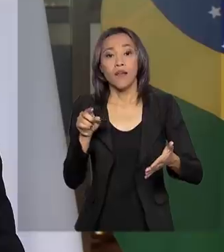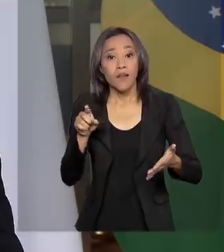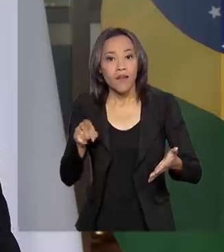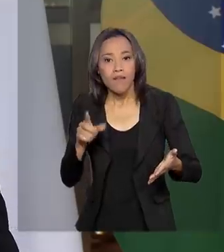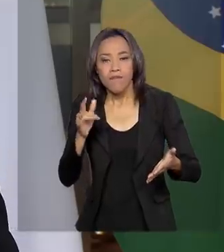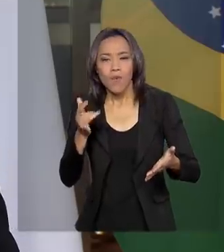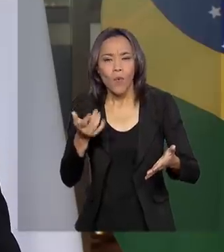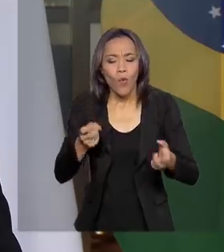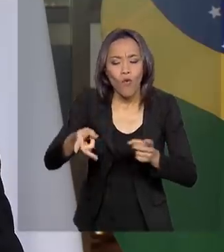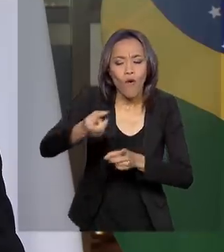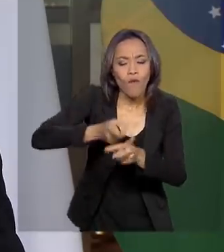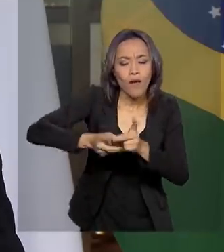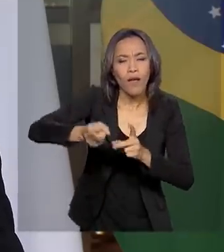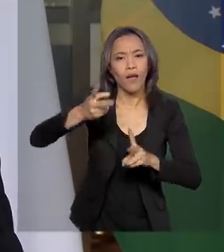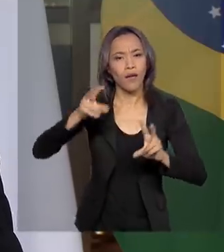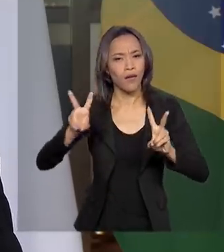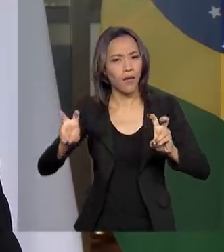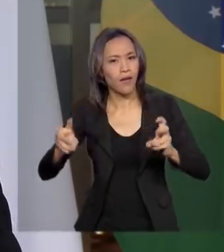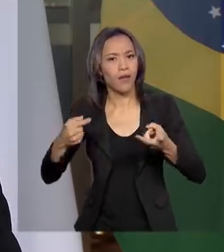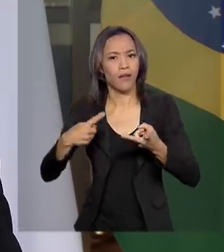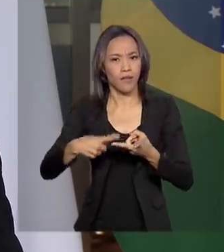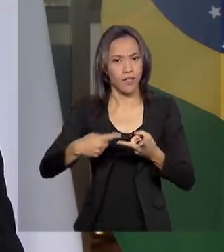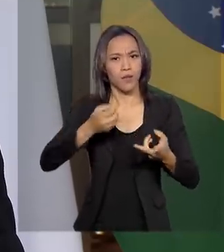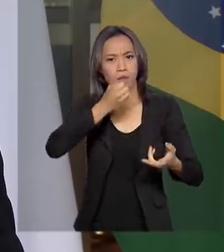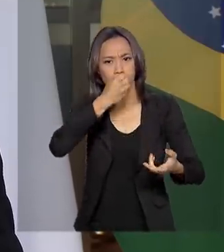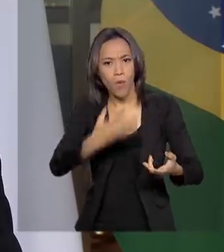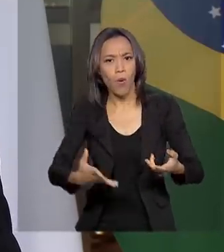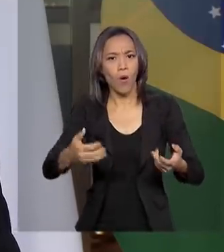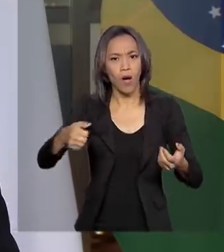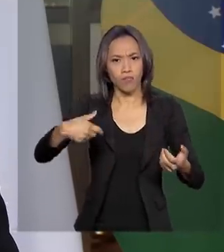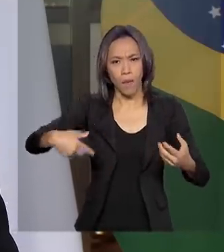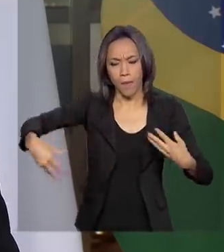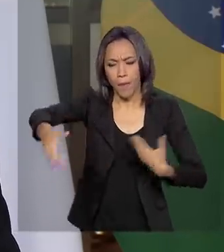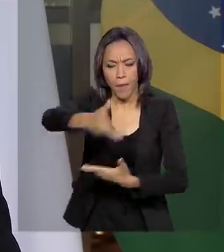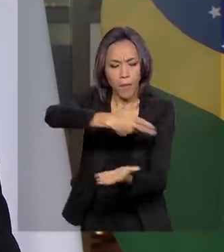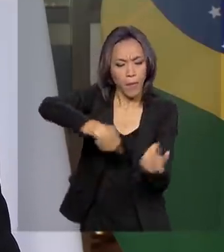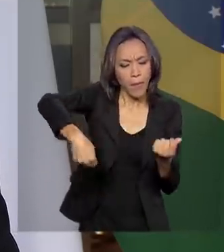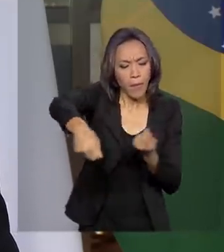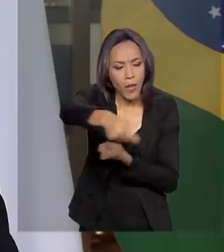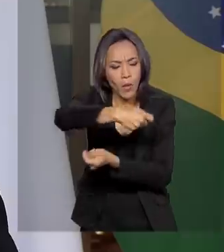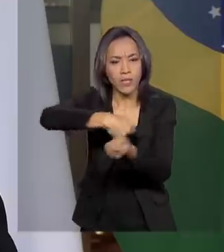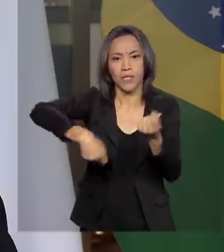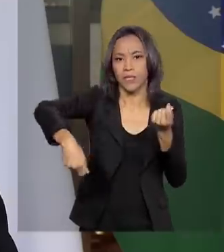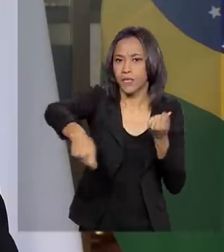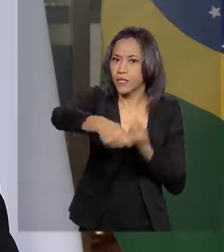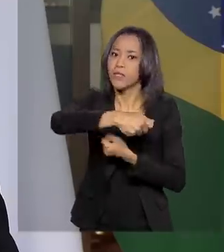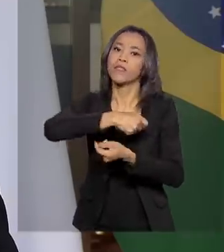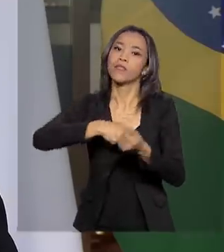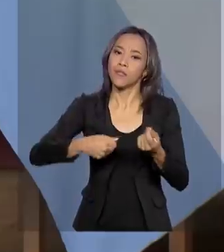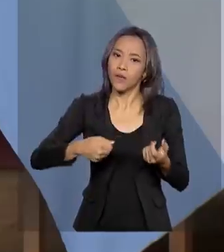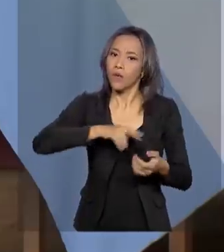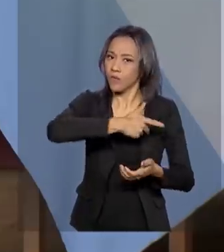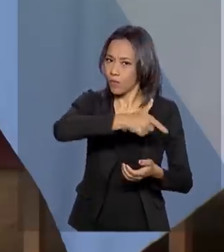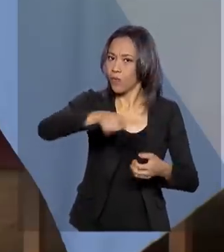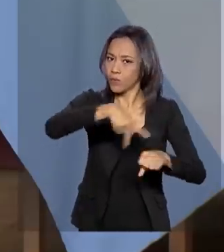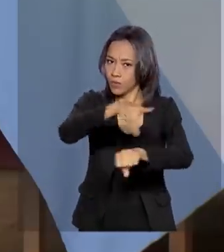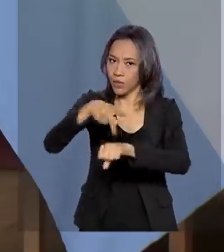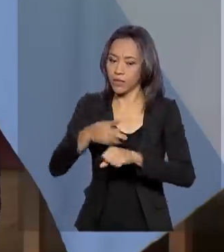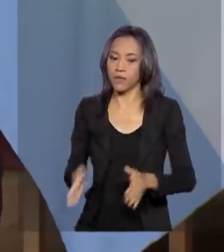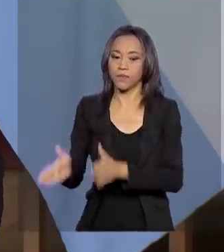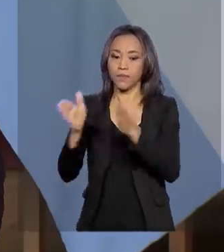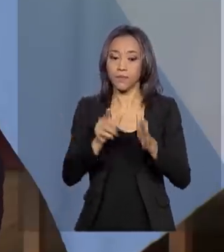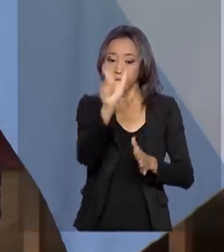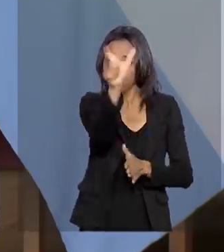livre comércio e uma plataforma eficiente, dinâmica, de negociação com o terceiro país. O chanceler